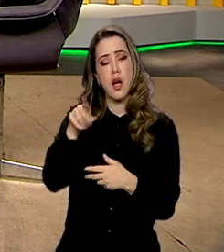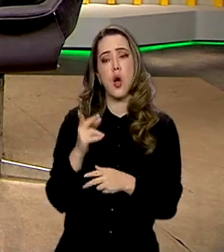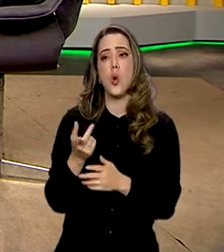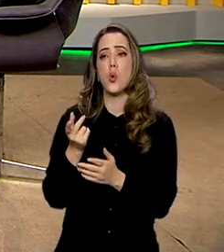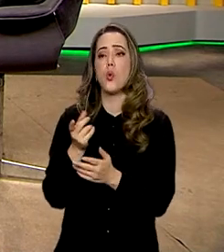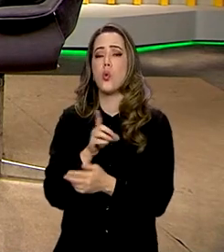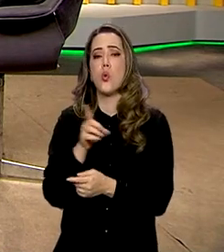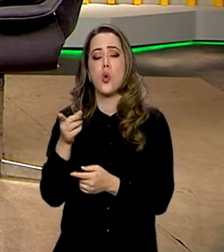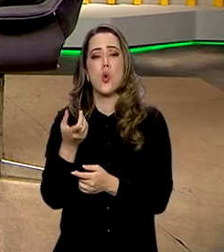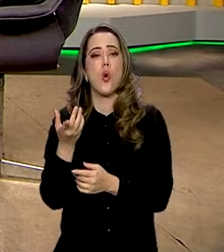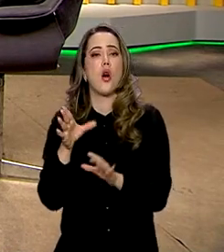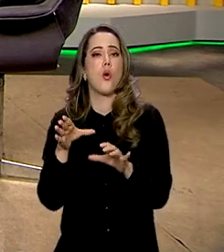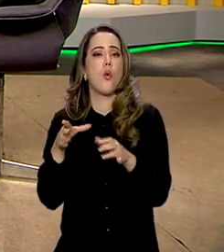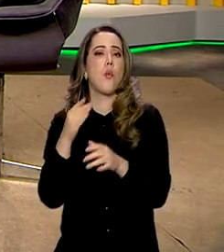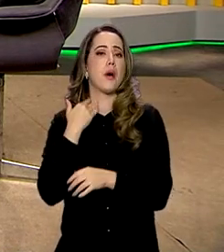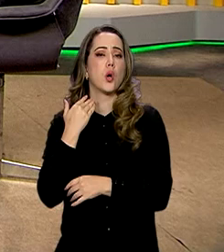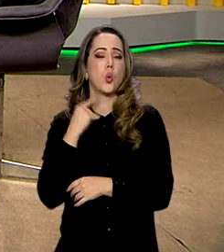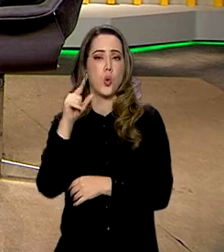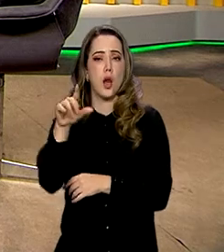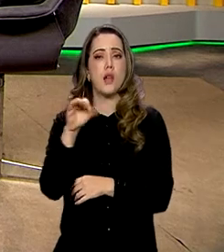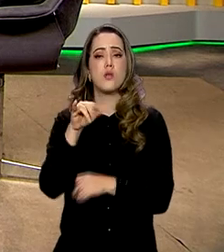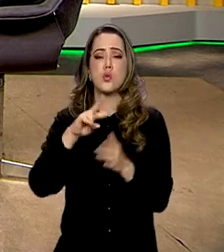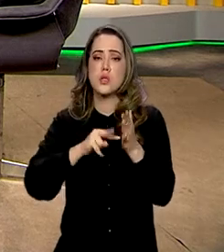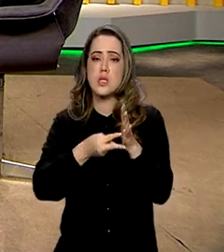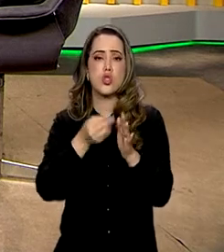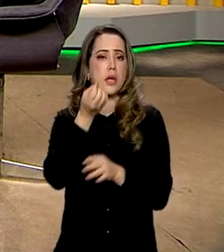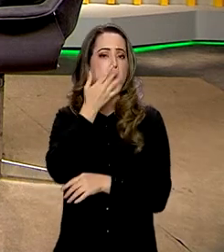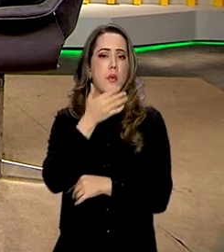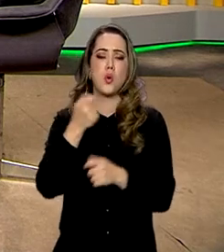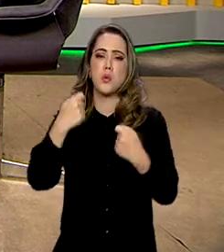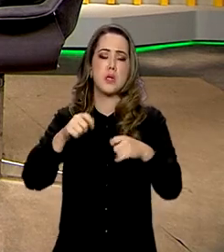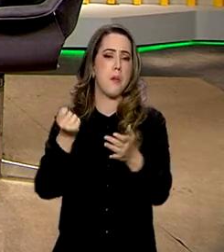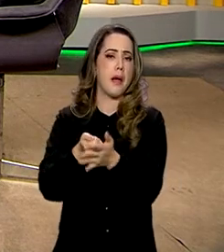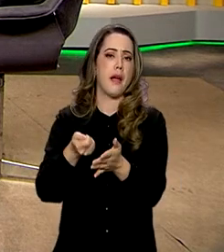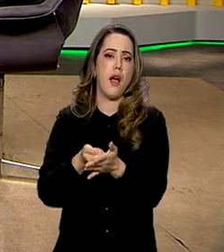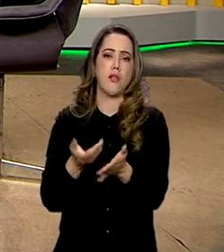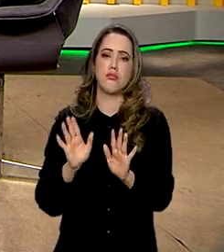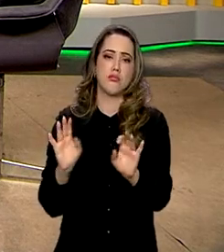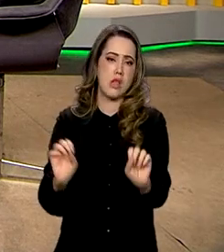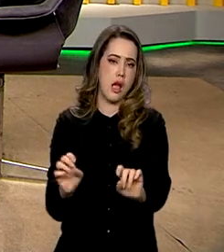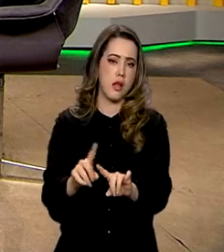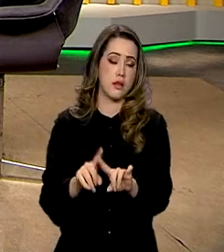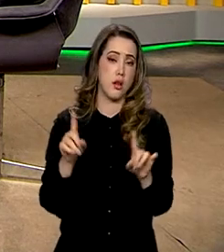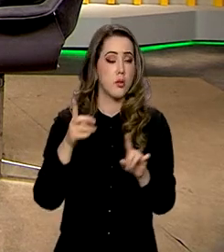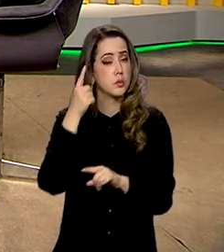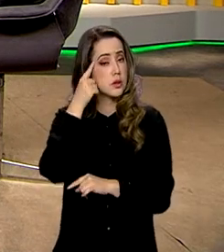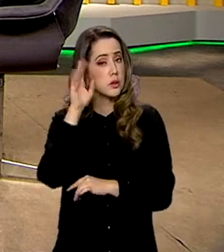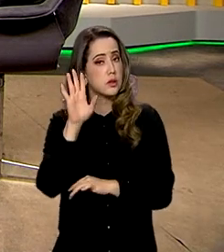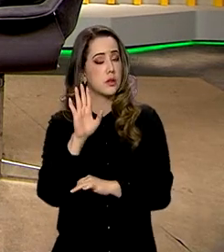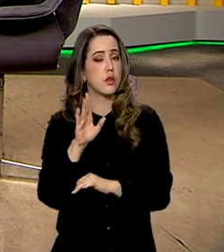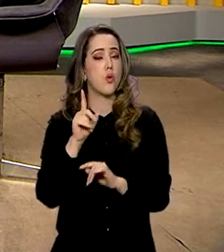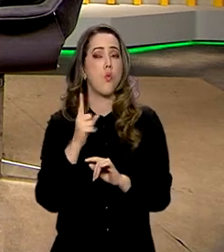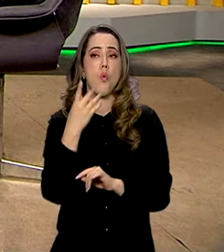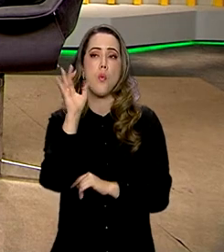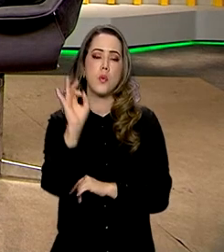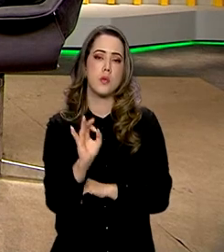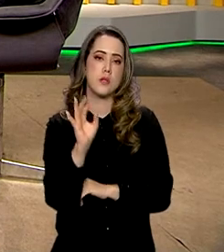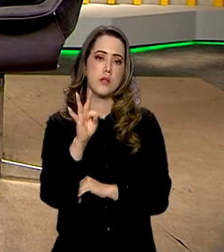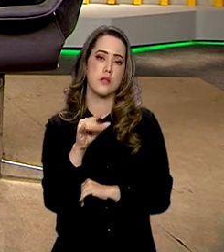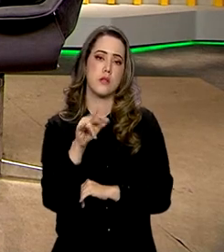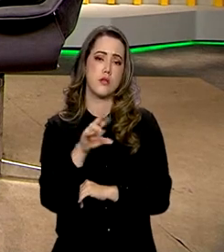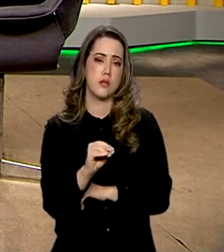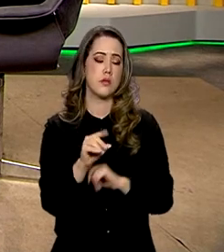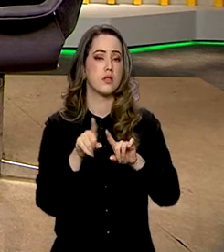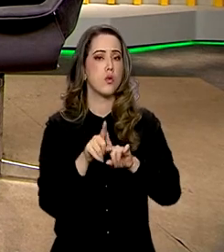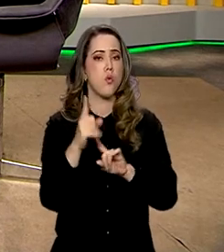em dia, está boa, não precisa colaborar esse ano, só o ano que vem. Por exemplo, ou vou imaginar, o teto é de 1%. Olha, 1